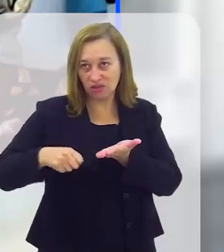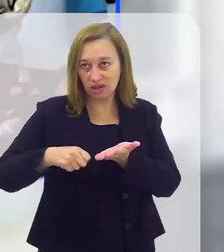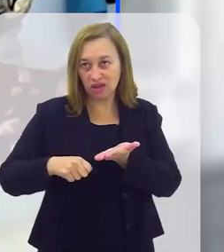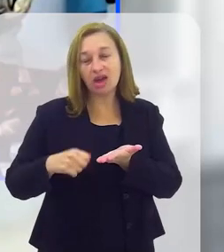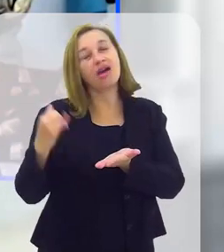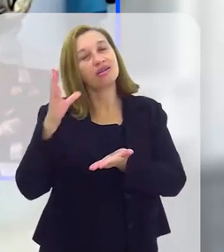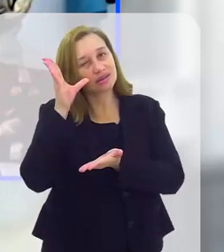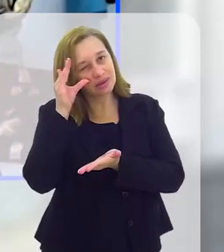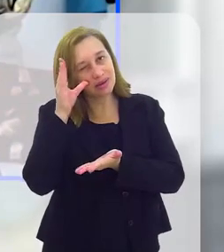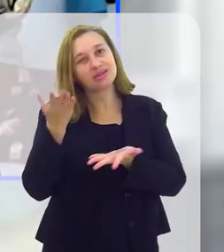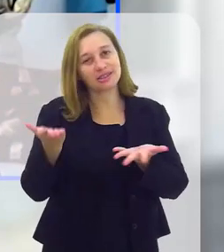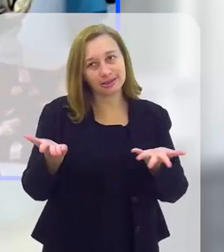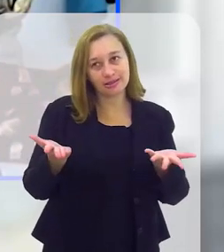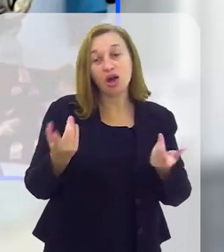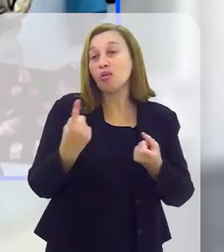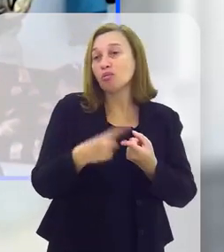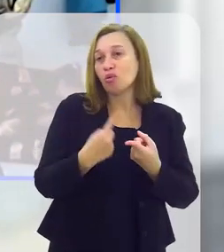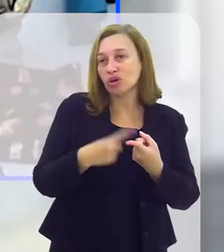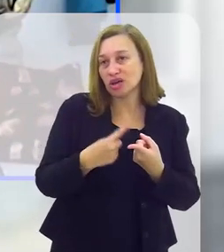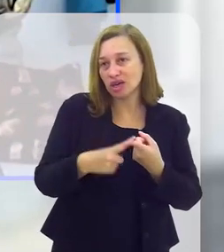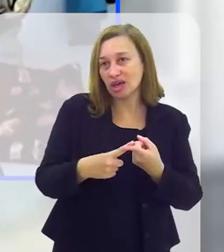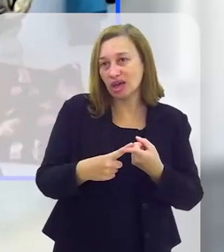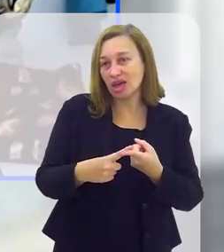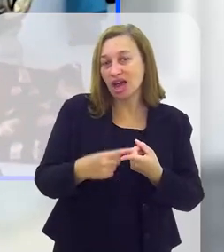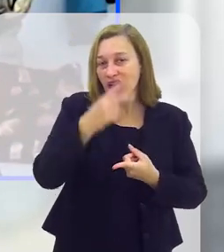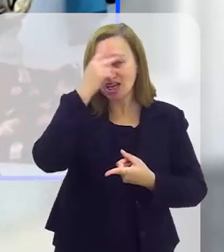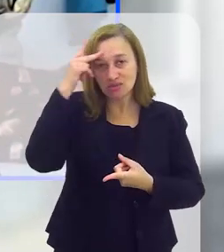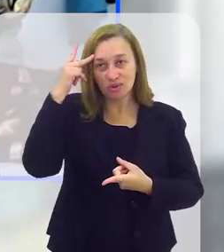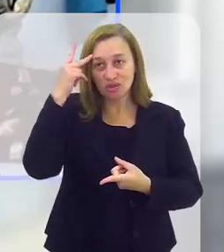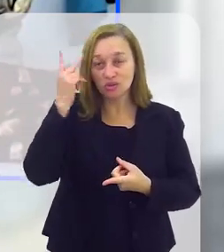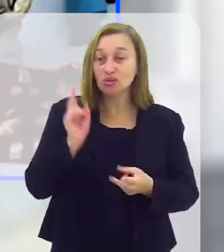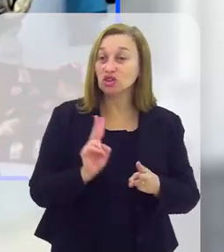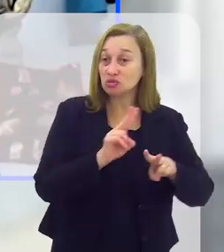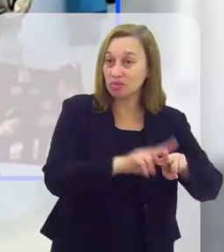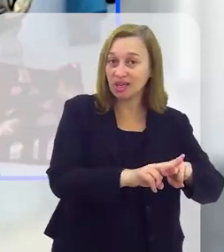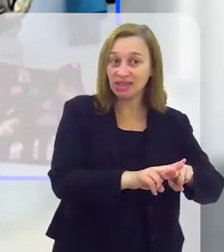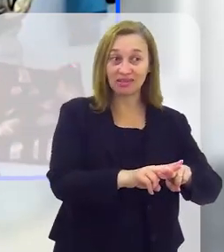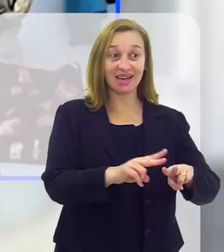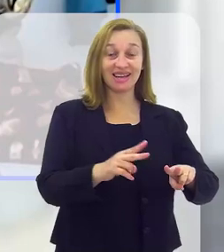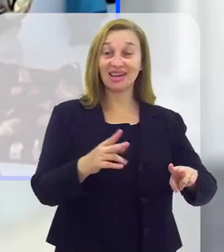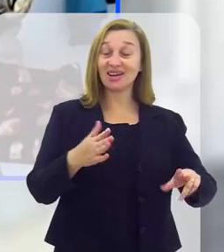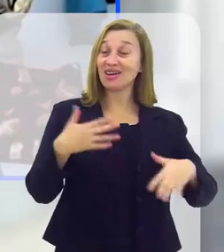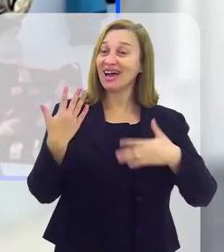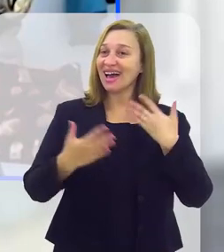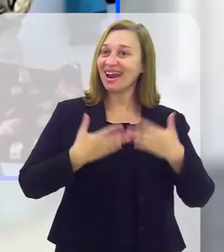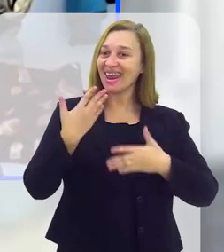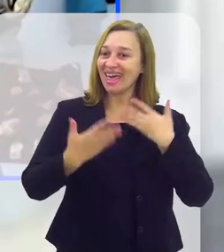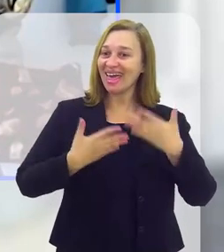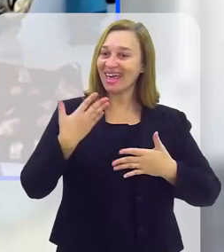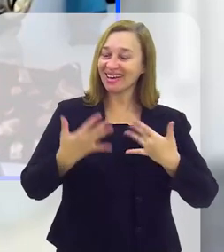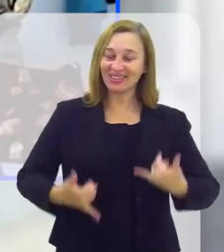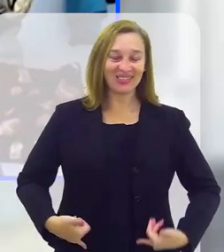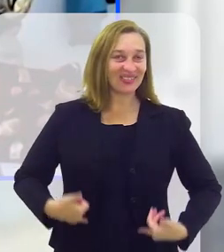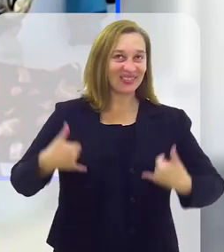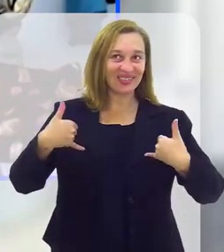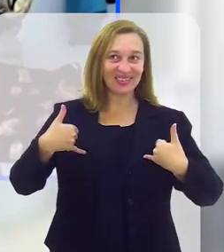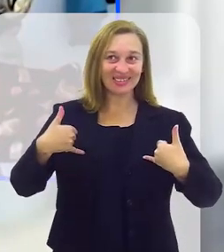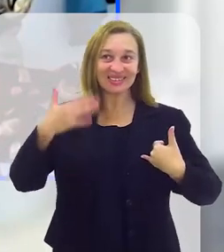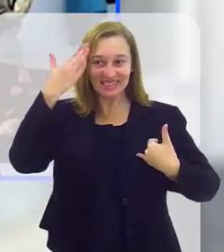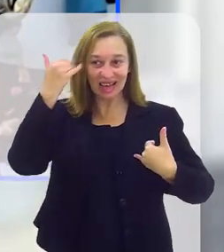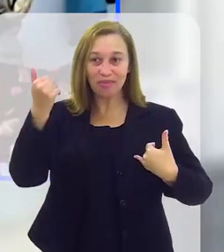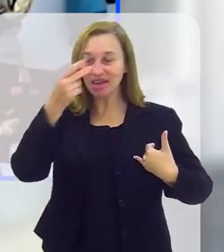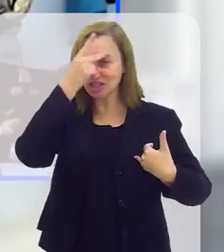pegar o autógrafo do autor aí, é muito especial, isso aí seria muito interessante, porque os autores ficariam